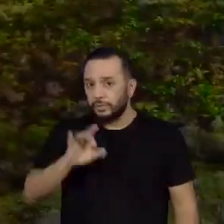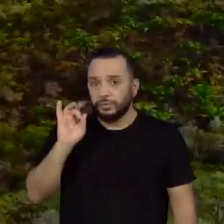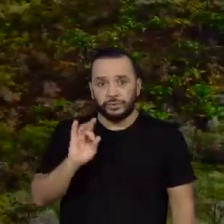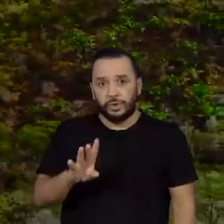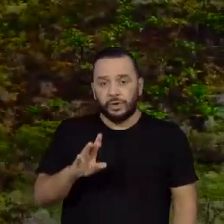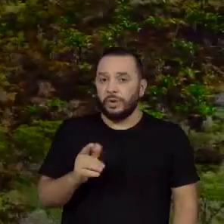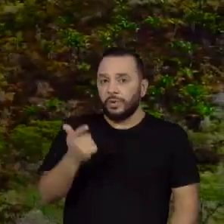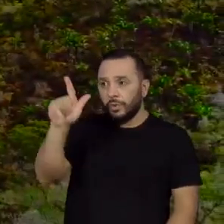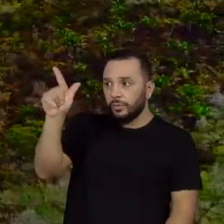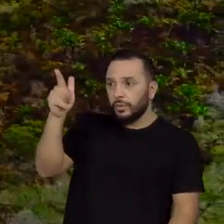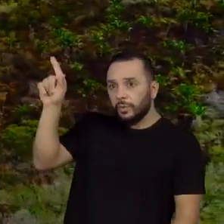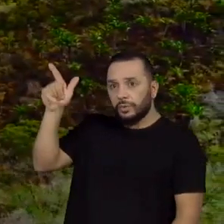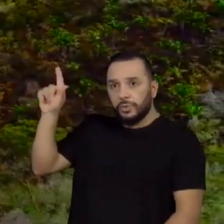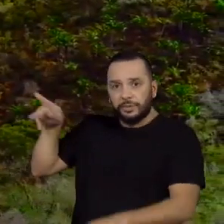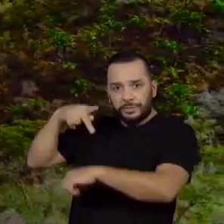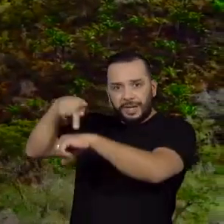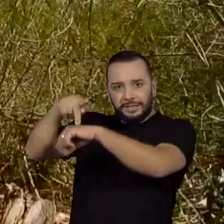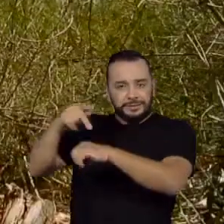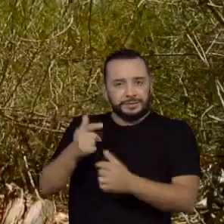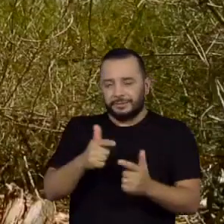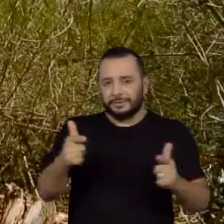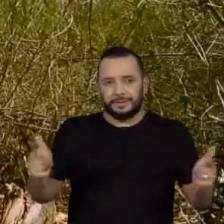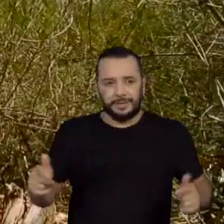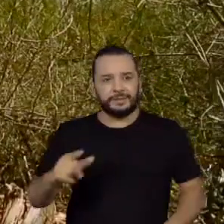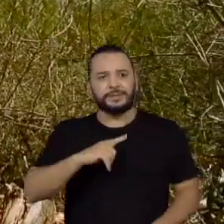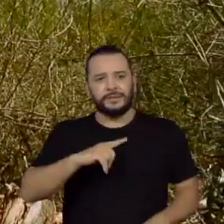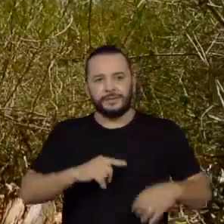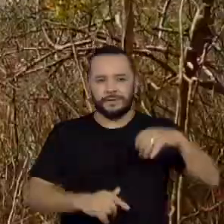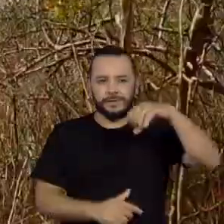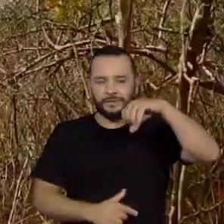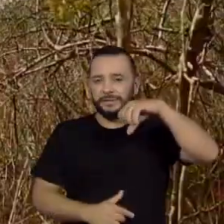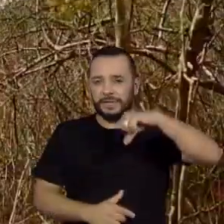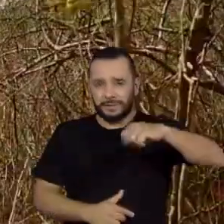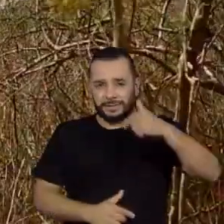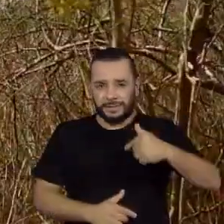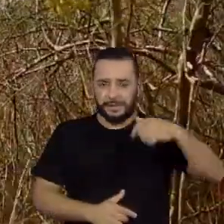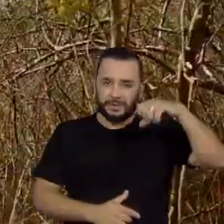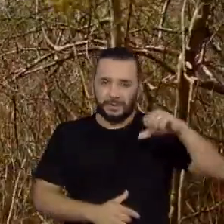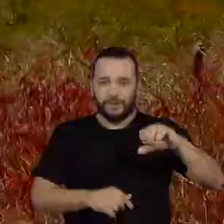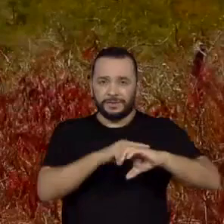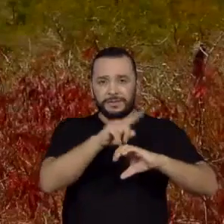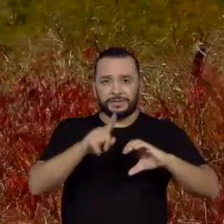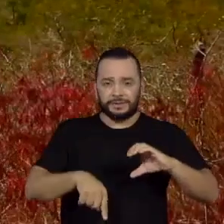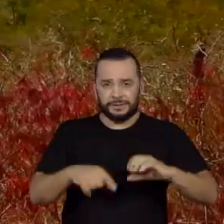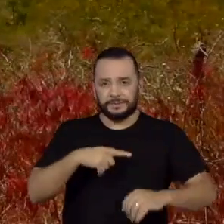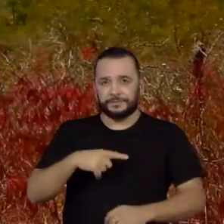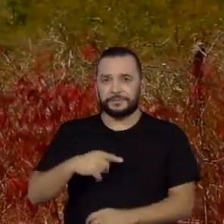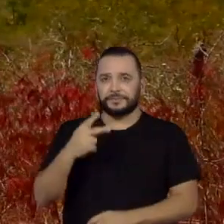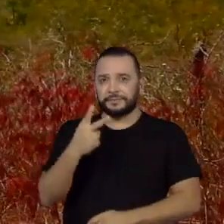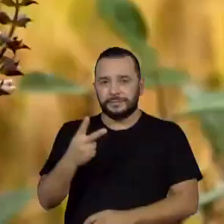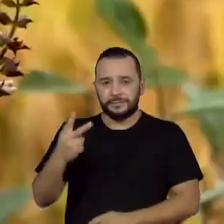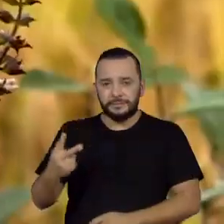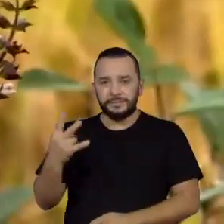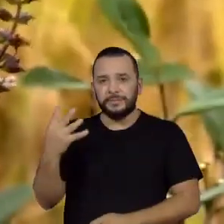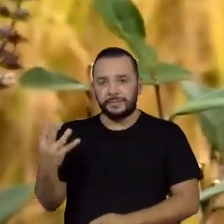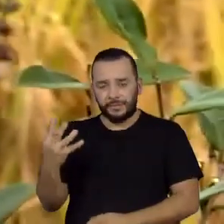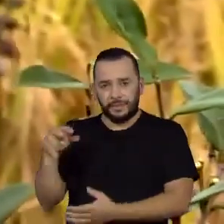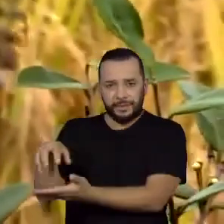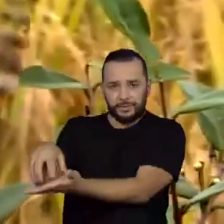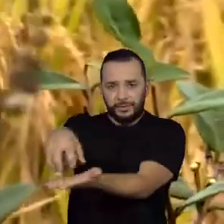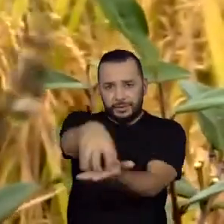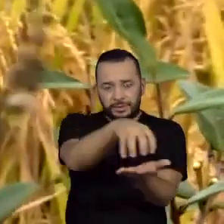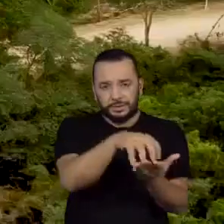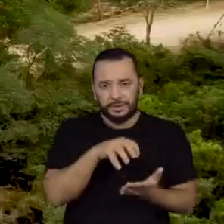É a descoberta de um grupo de 979 cientistas, de 224 instituições em